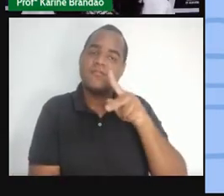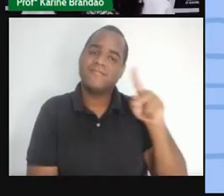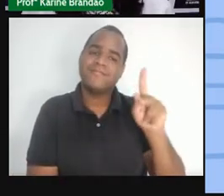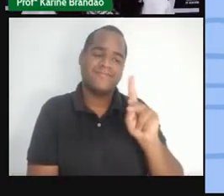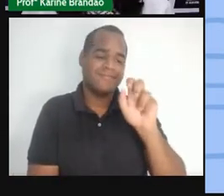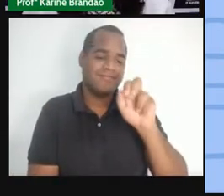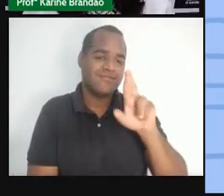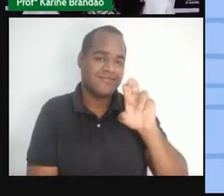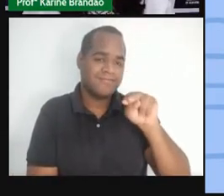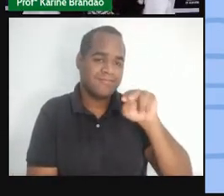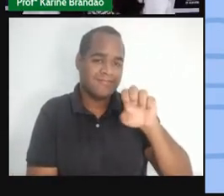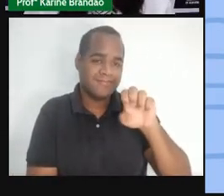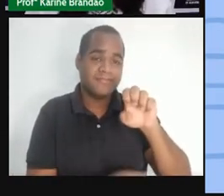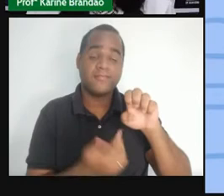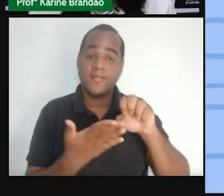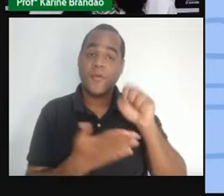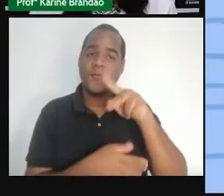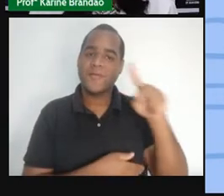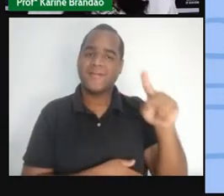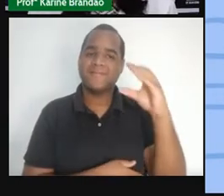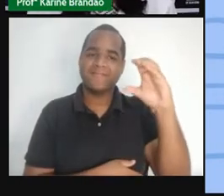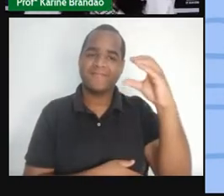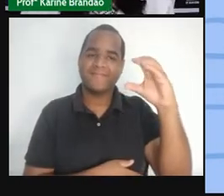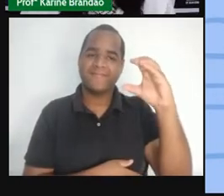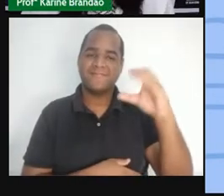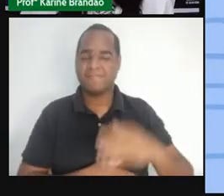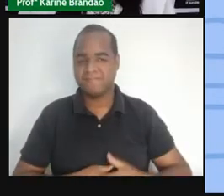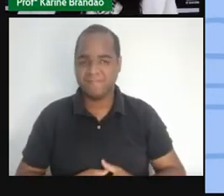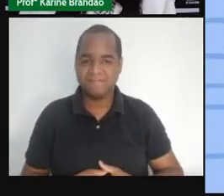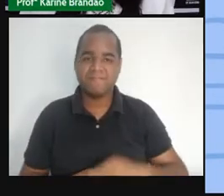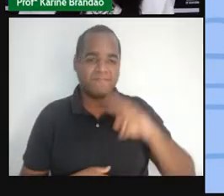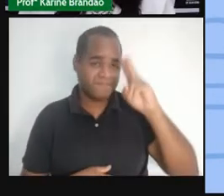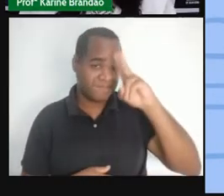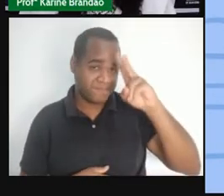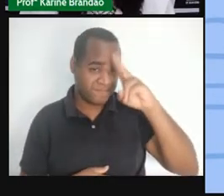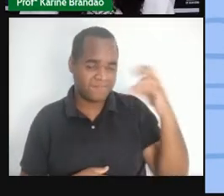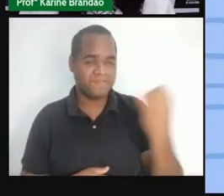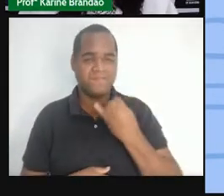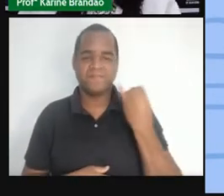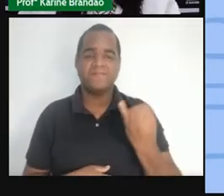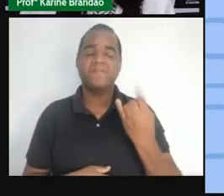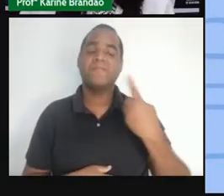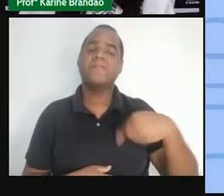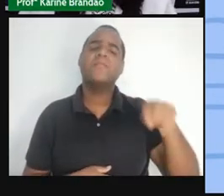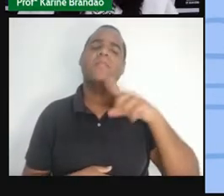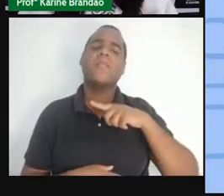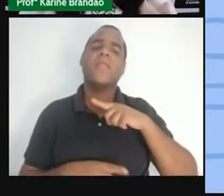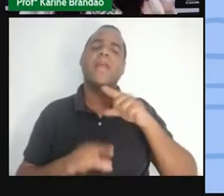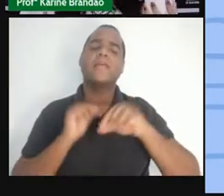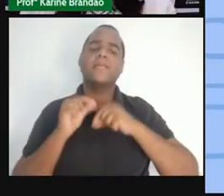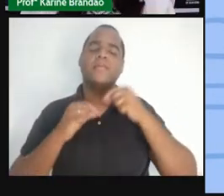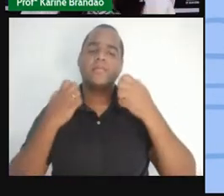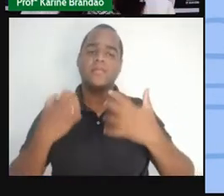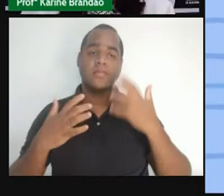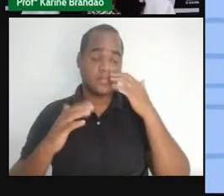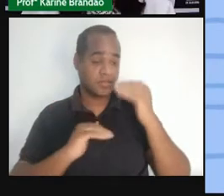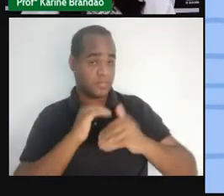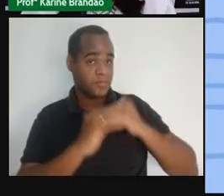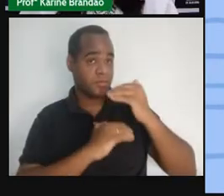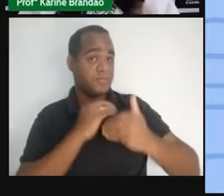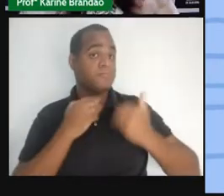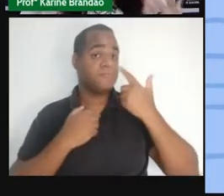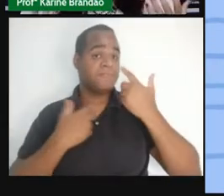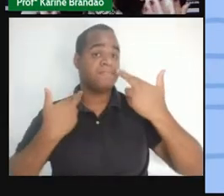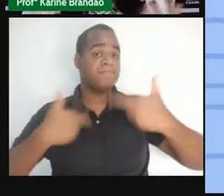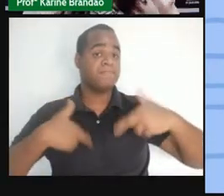Brandão, professora de ciências. Relembrando que nesse momento nós estamos fazendo esse processo de revisão,